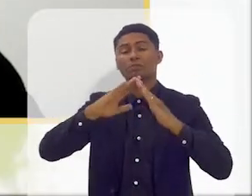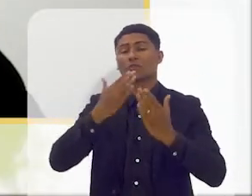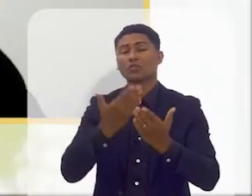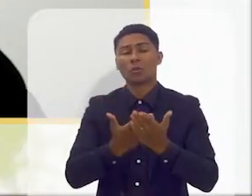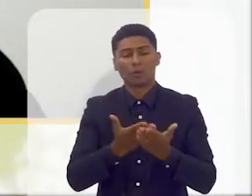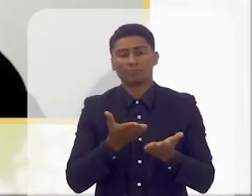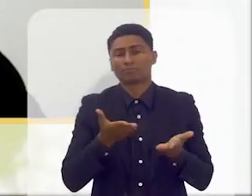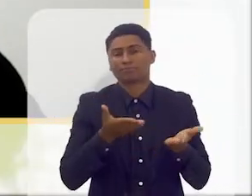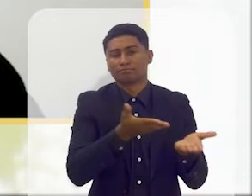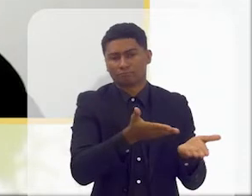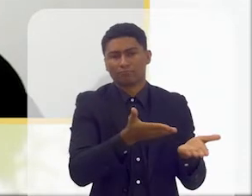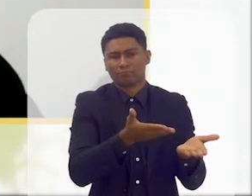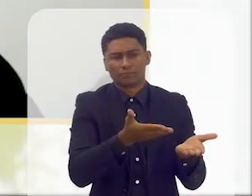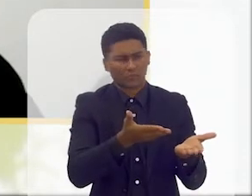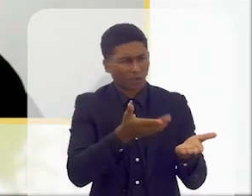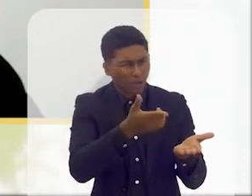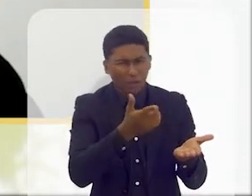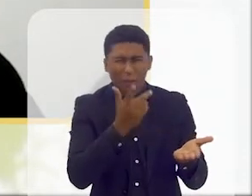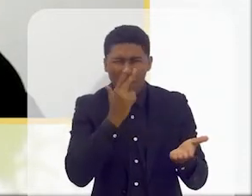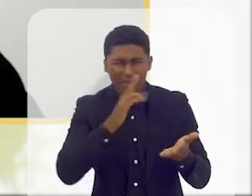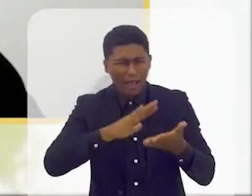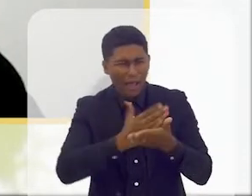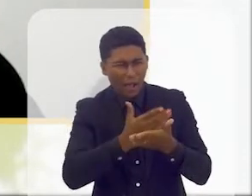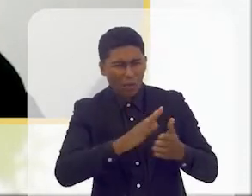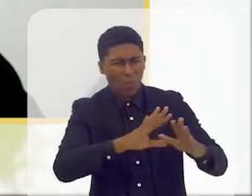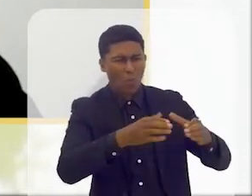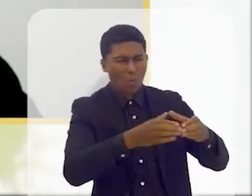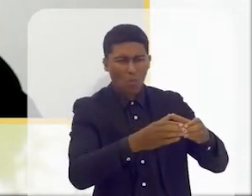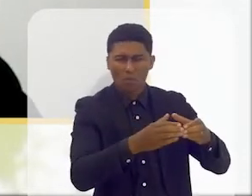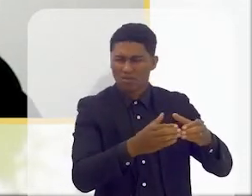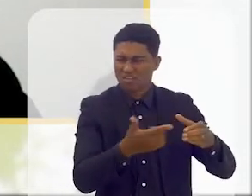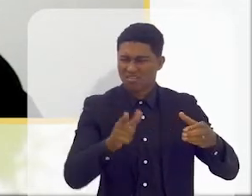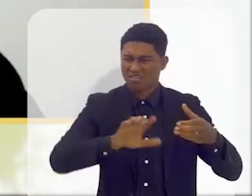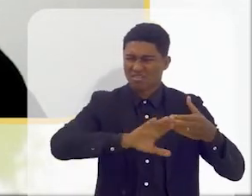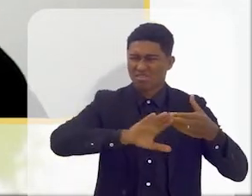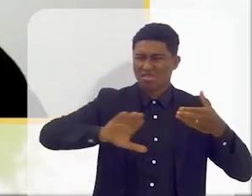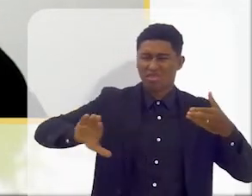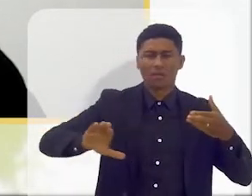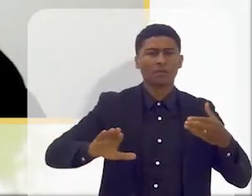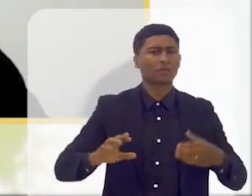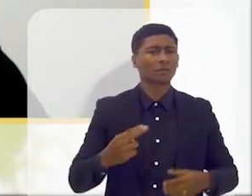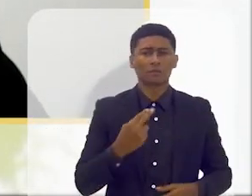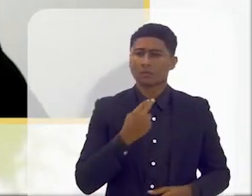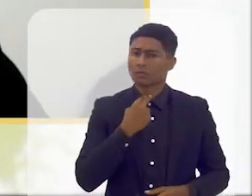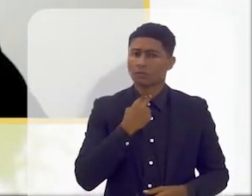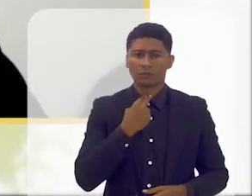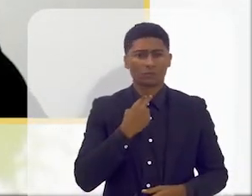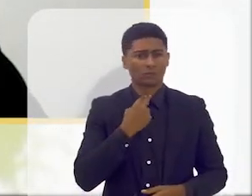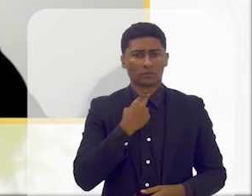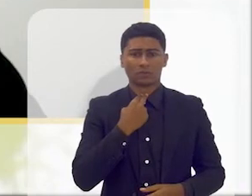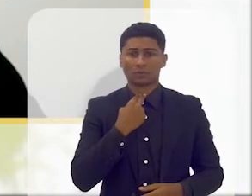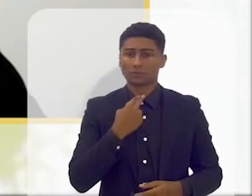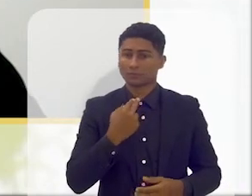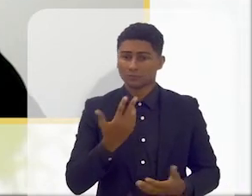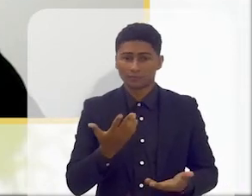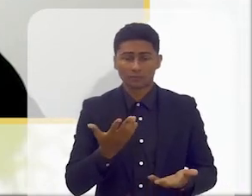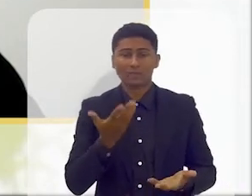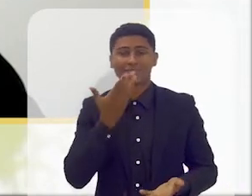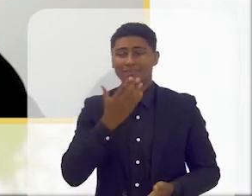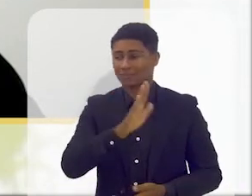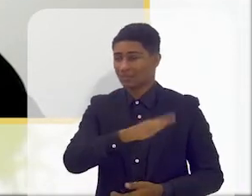escola que não seja uma escola para todos, eu não posso segregar, eu não posso segregar as